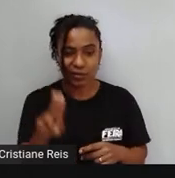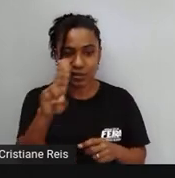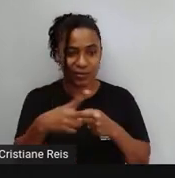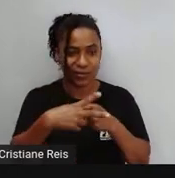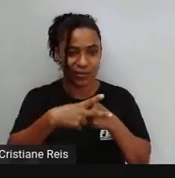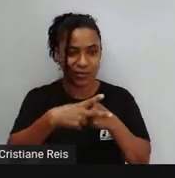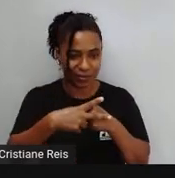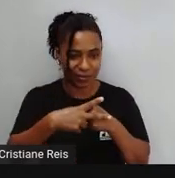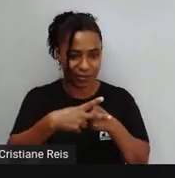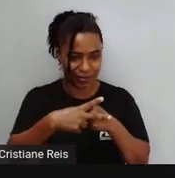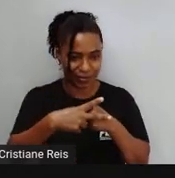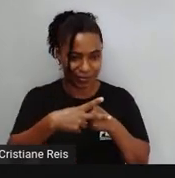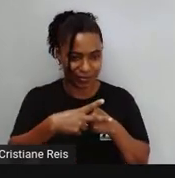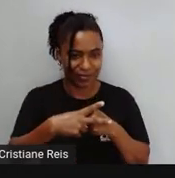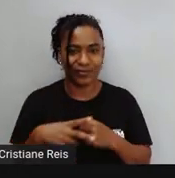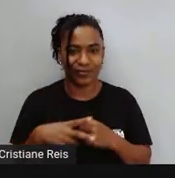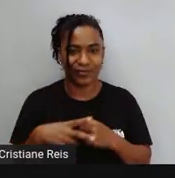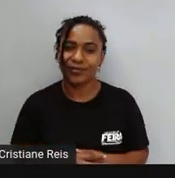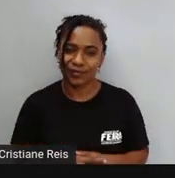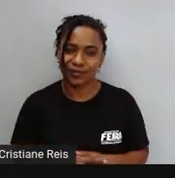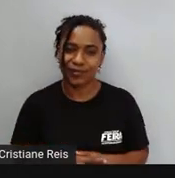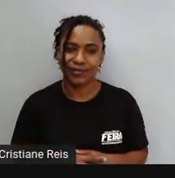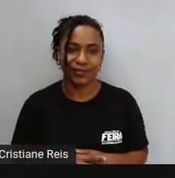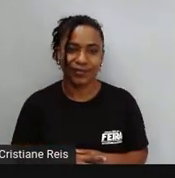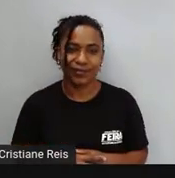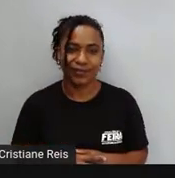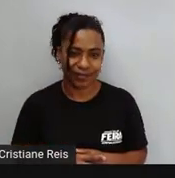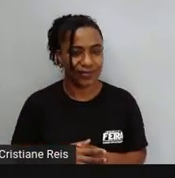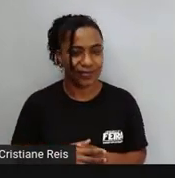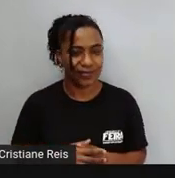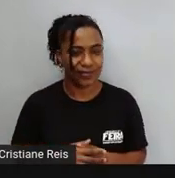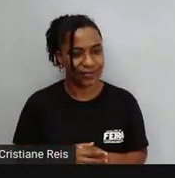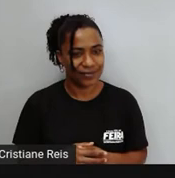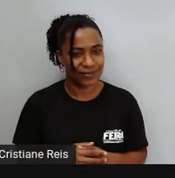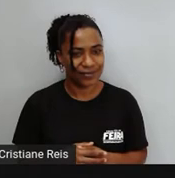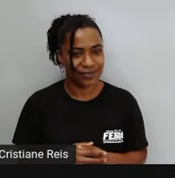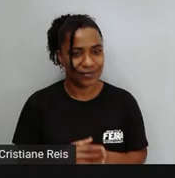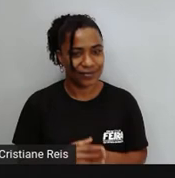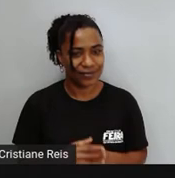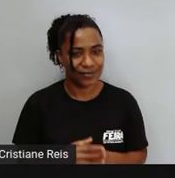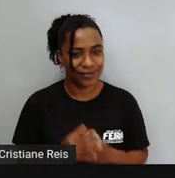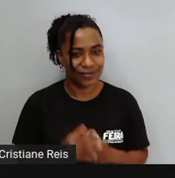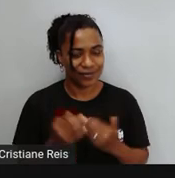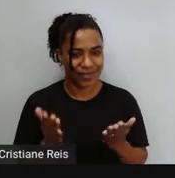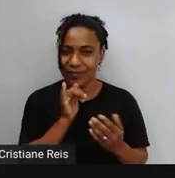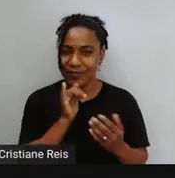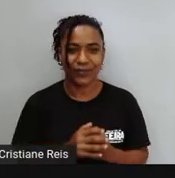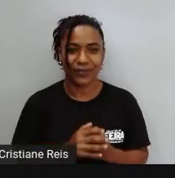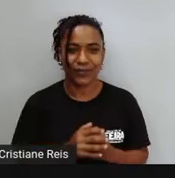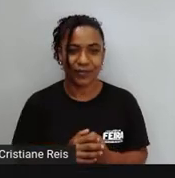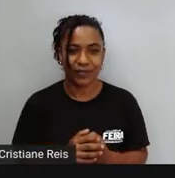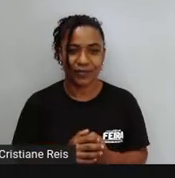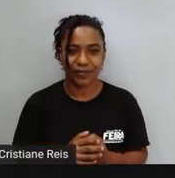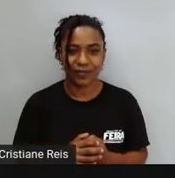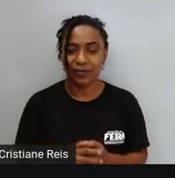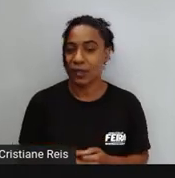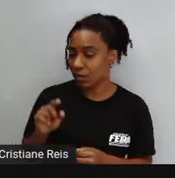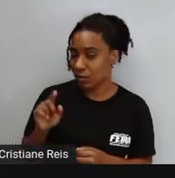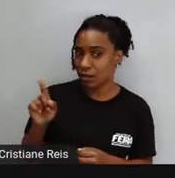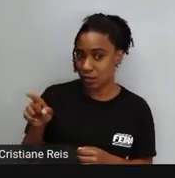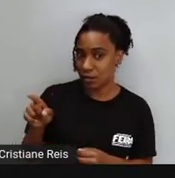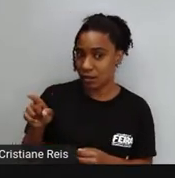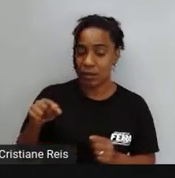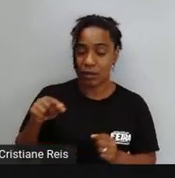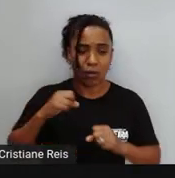She ran to school without stopping Ele correu para a escola sem